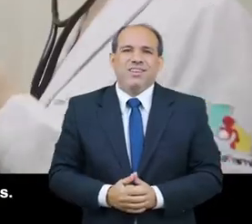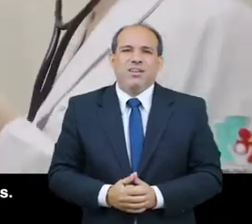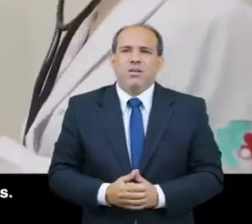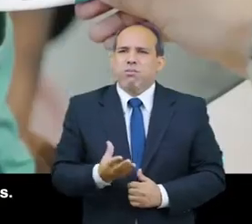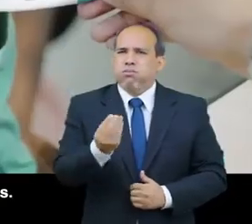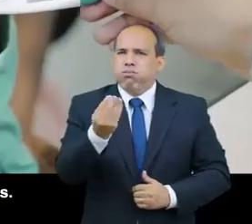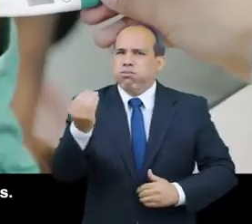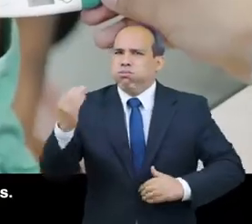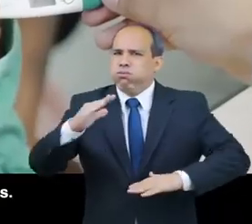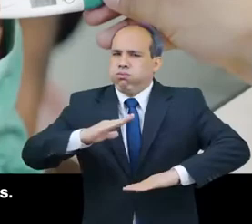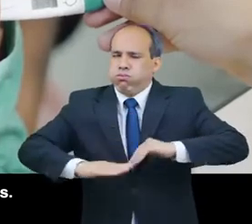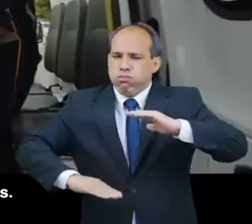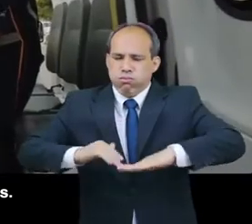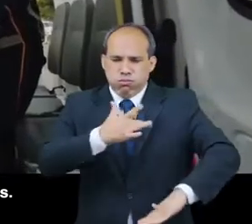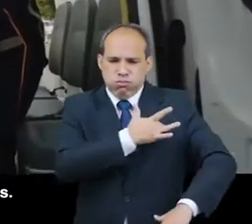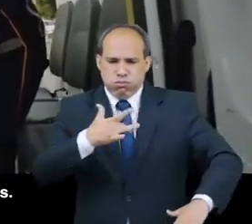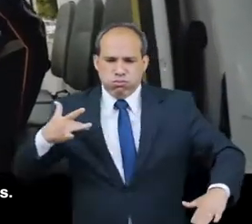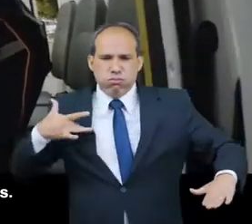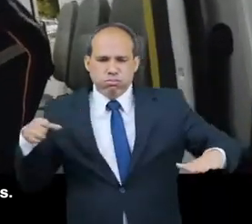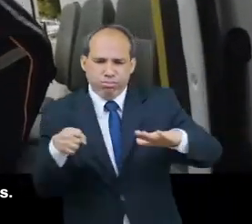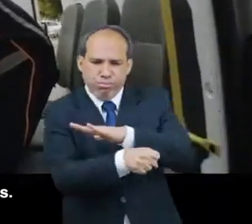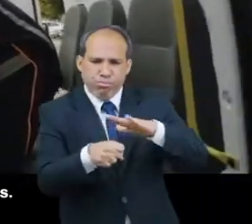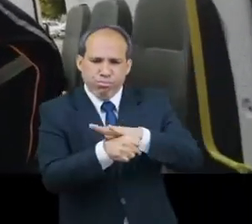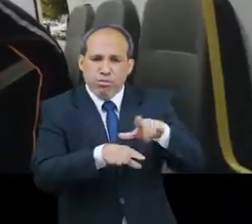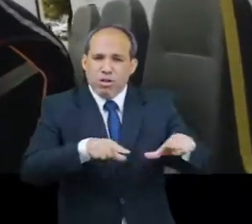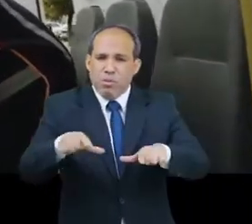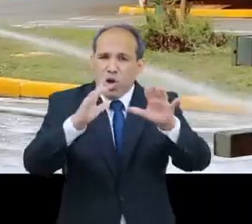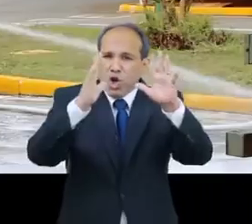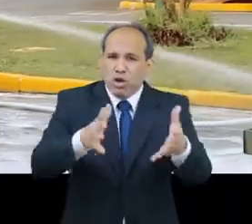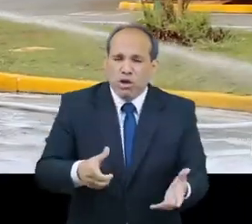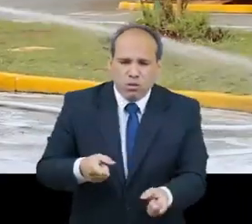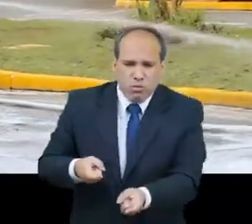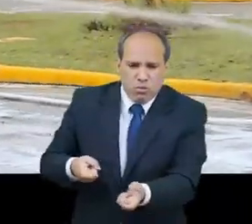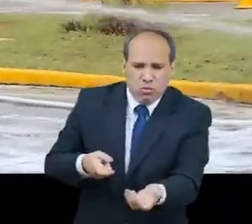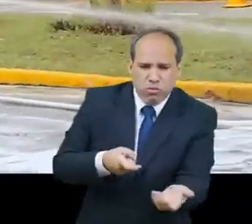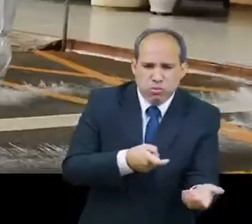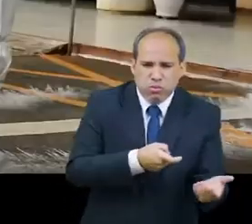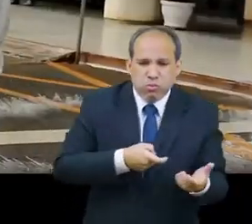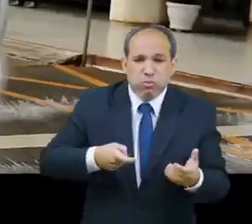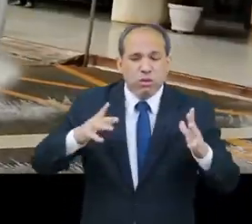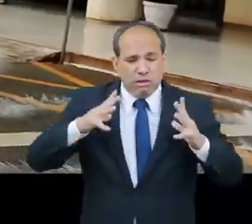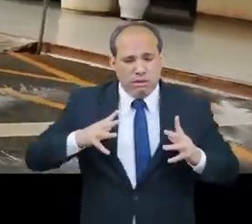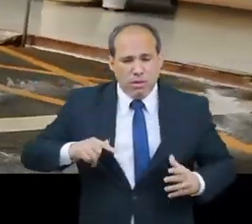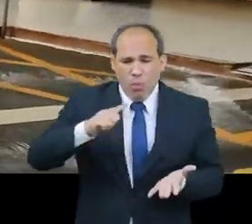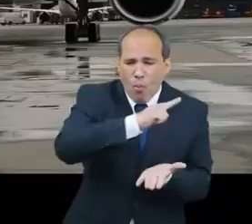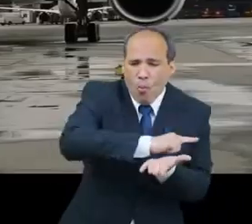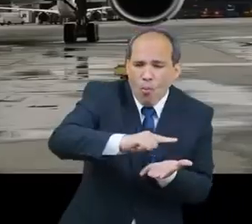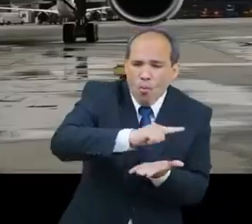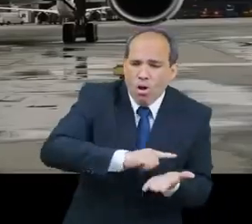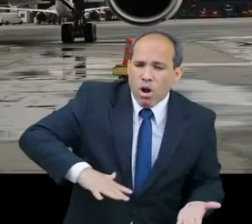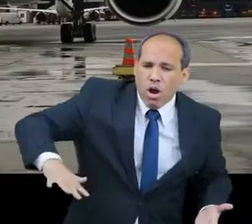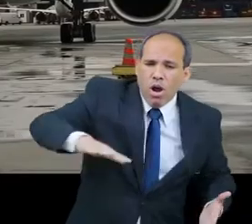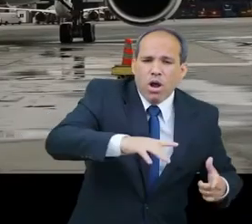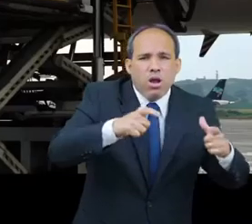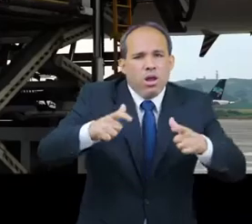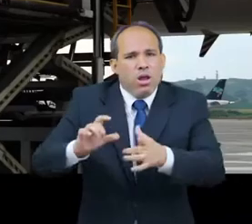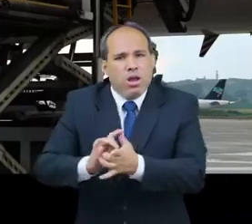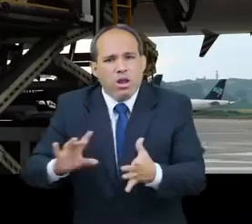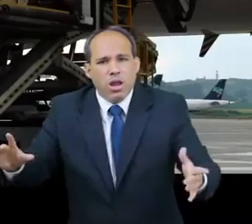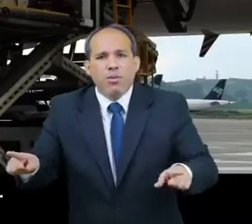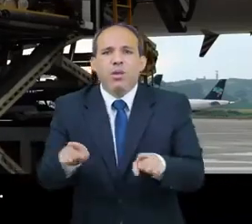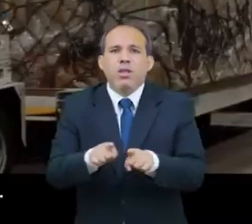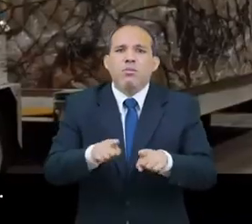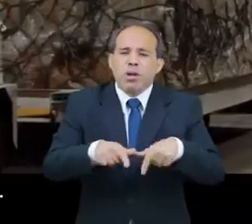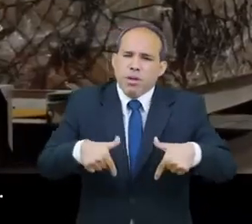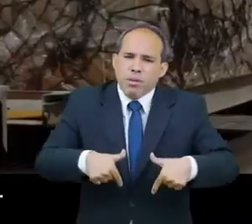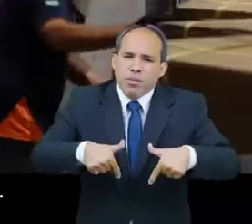Milhares de profissionais de saúde contratados. Descontaminação de espaços públicos. Operações para